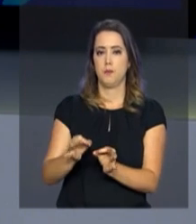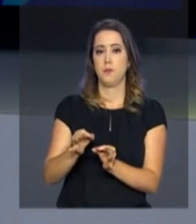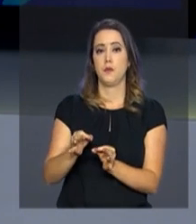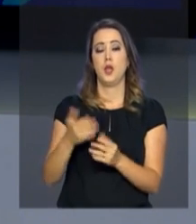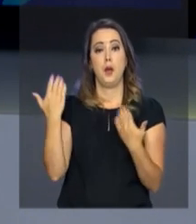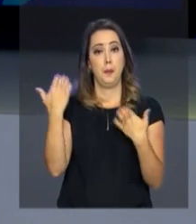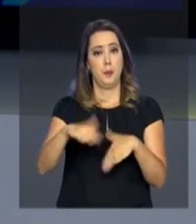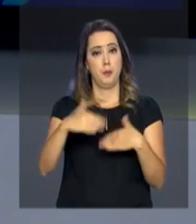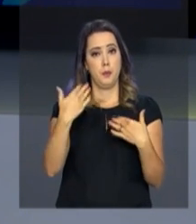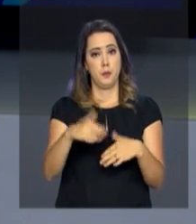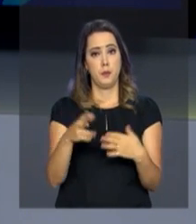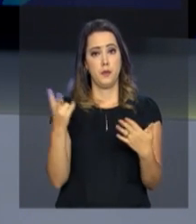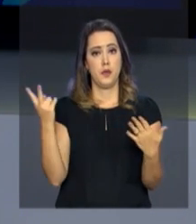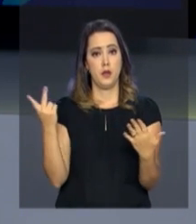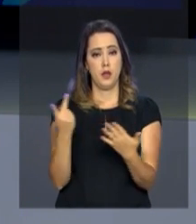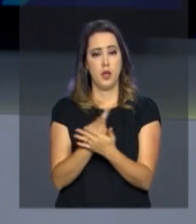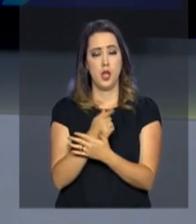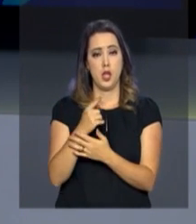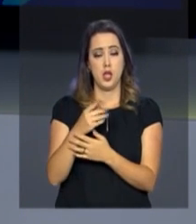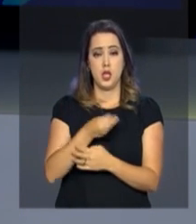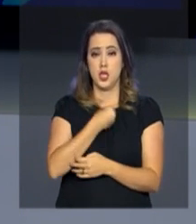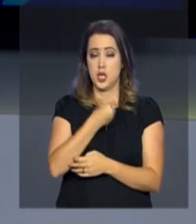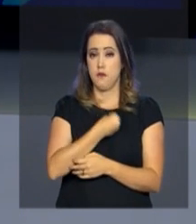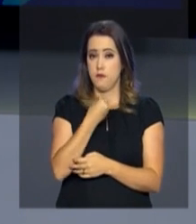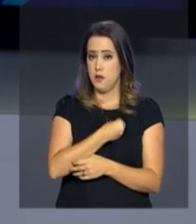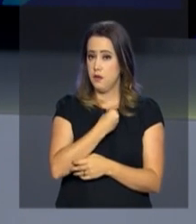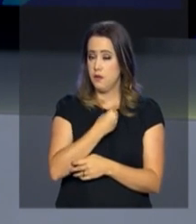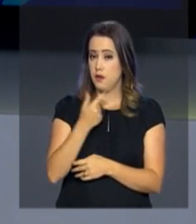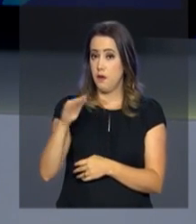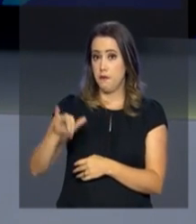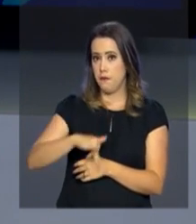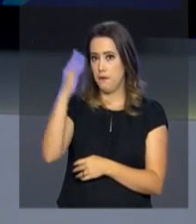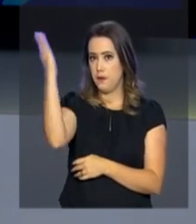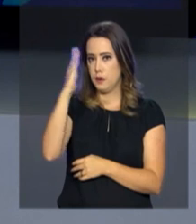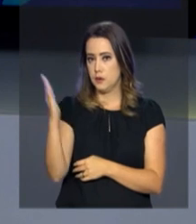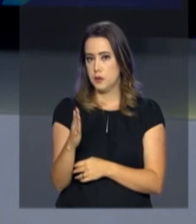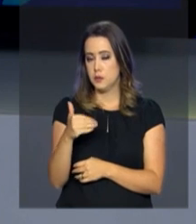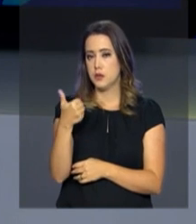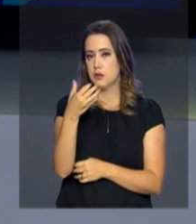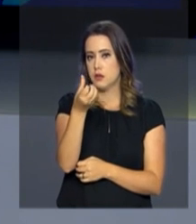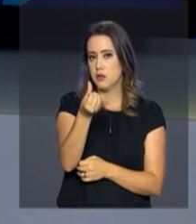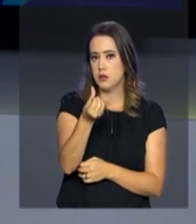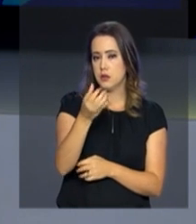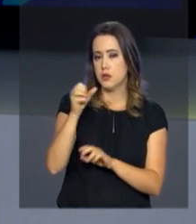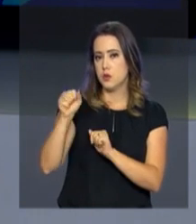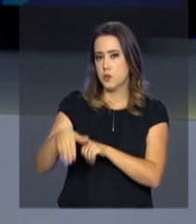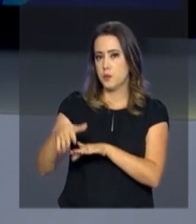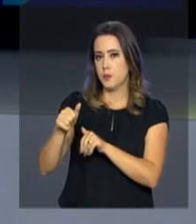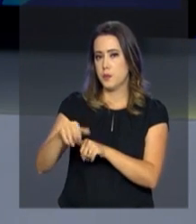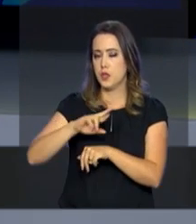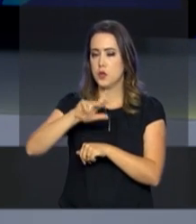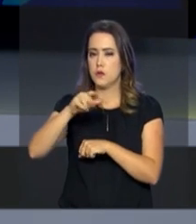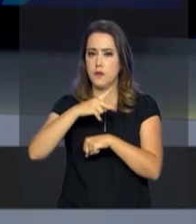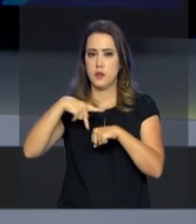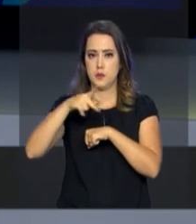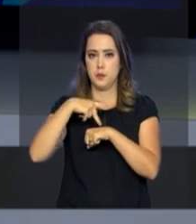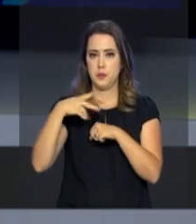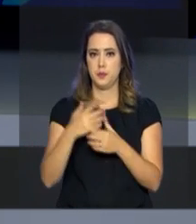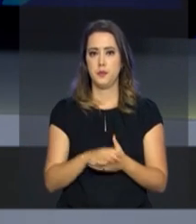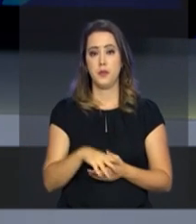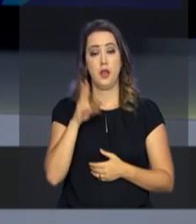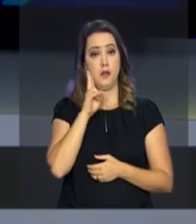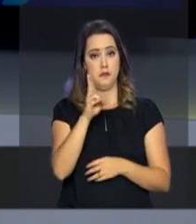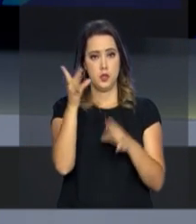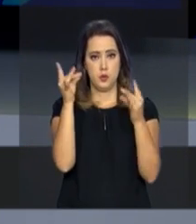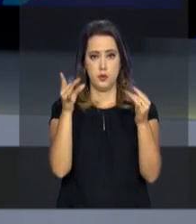Competências de Jovens e Adultos Residentes no Exterior será aplicado no dia 16 de setembro em diversos países. Para